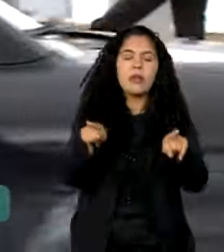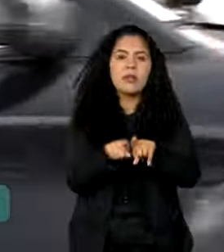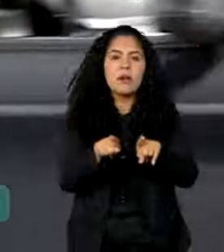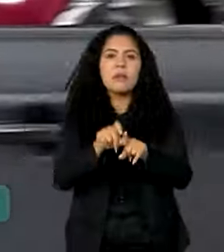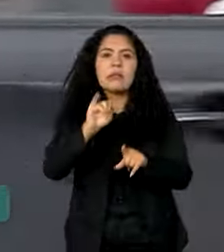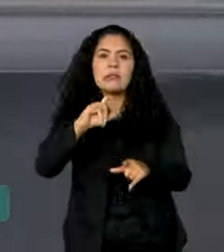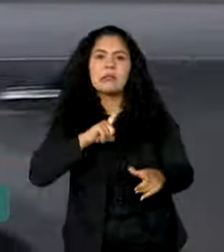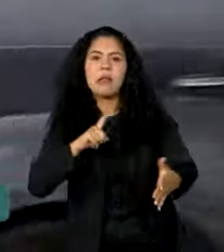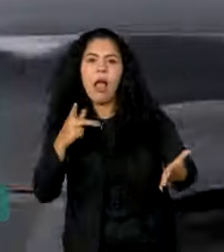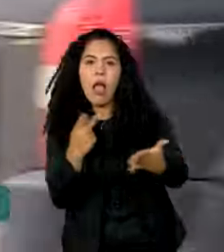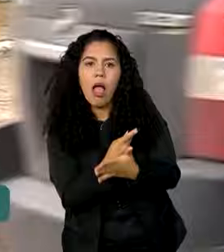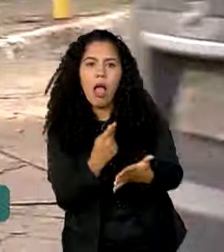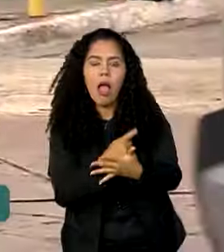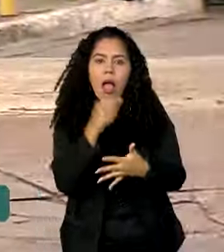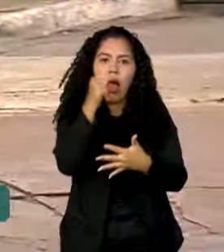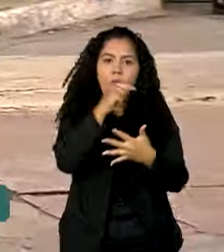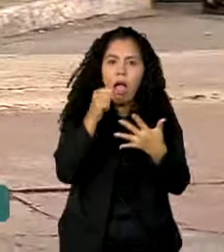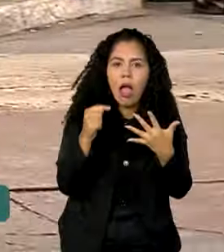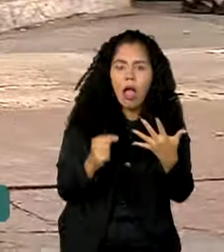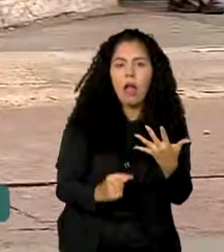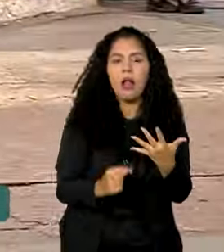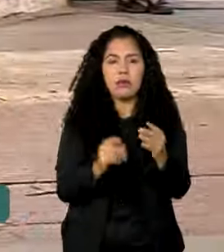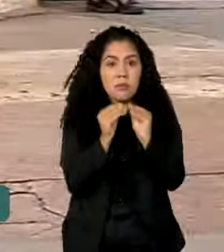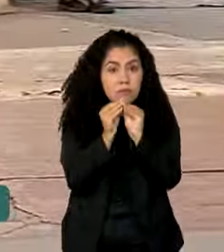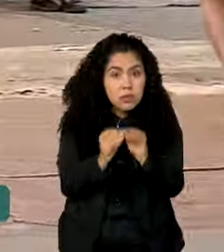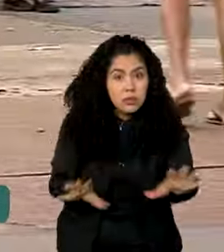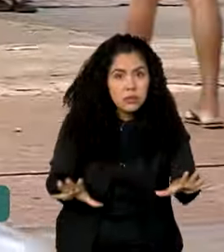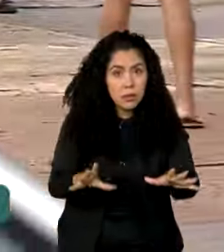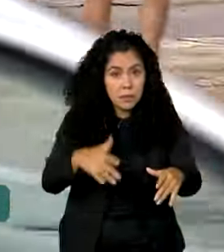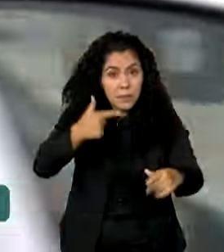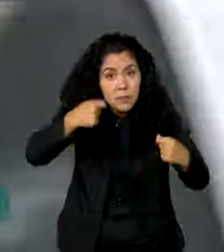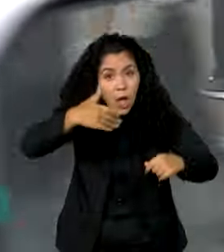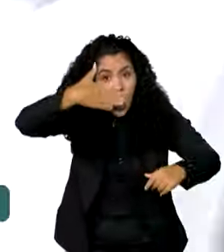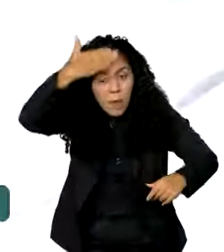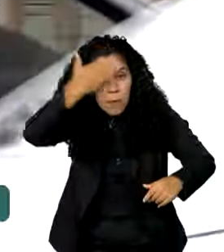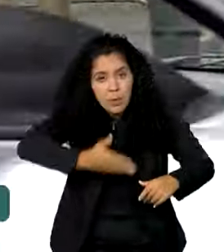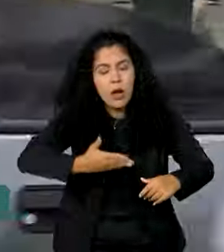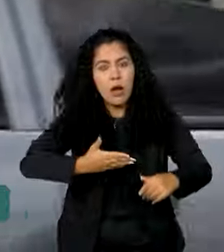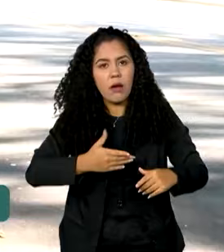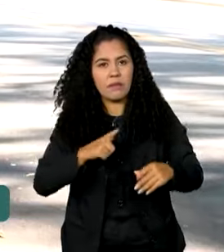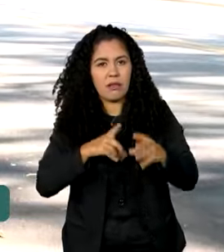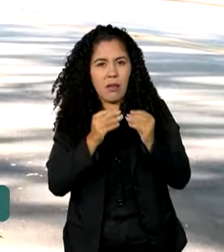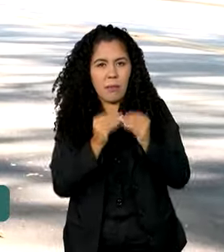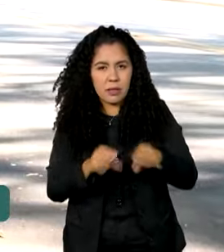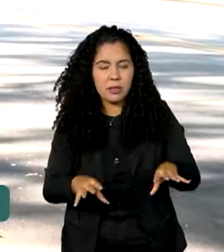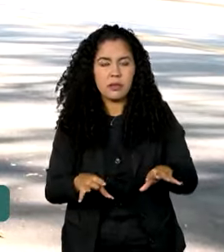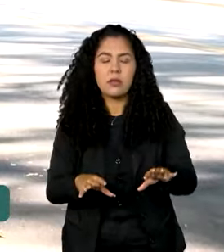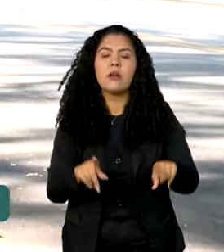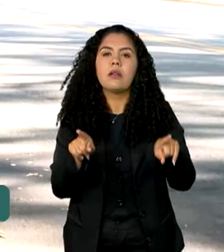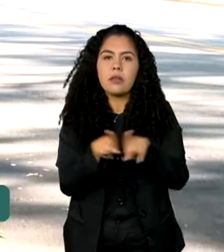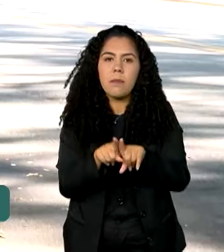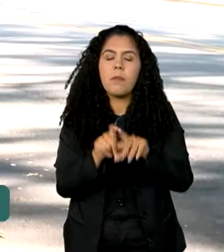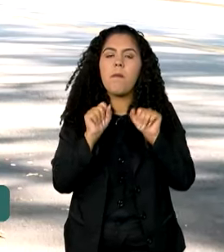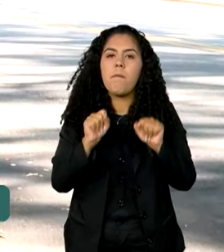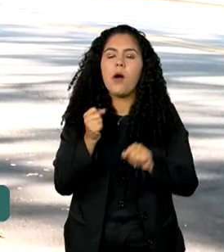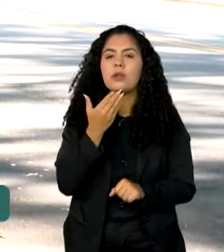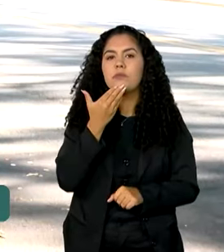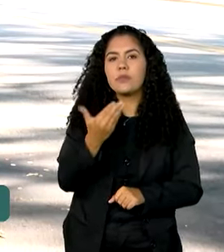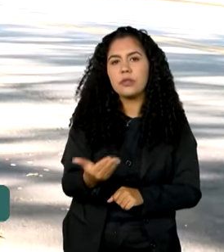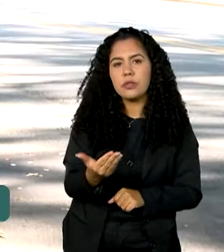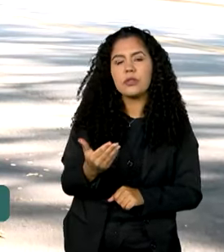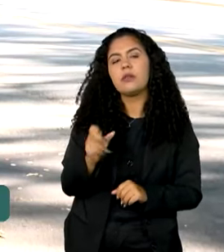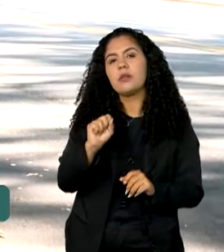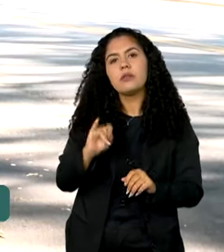execução de procedimento de aplicação que cause comprovado prejuízo ao participante. Também pode solicitar quem foi